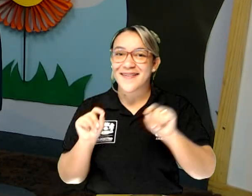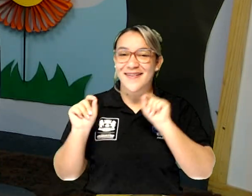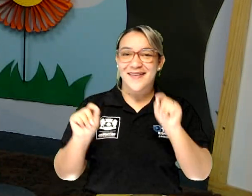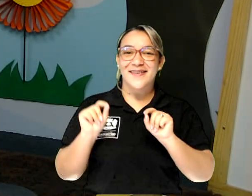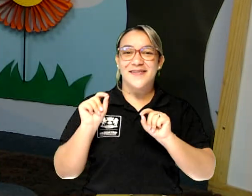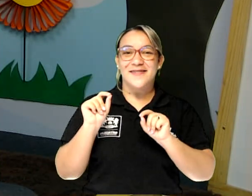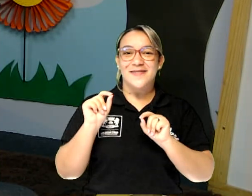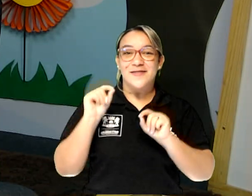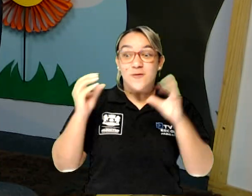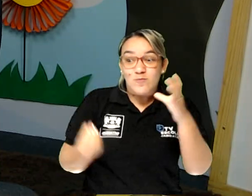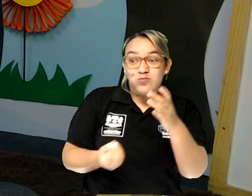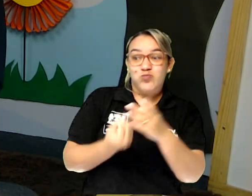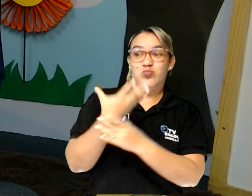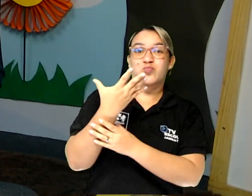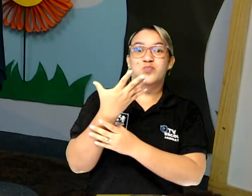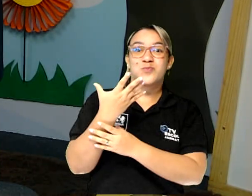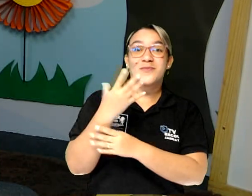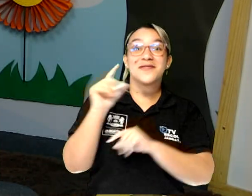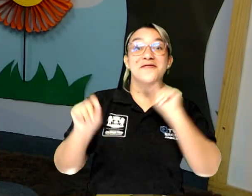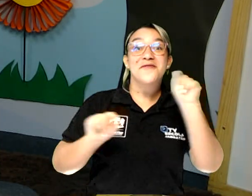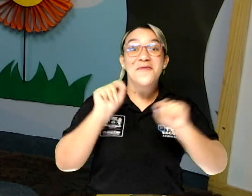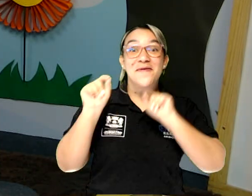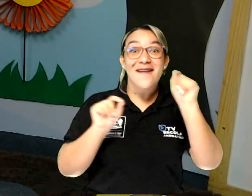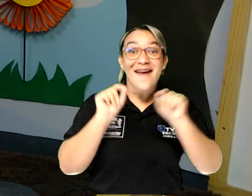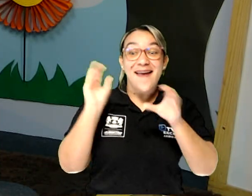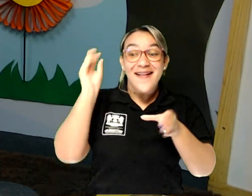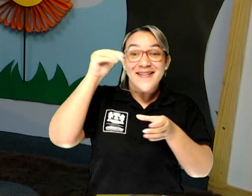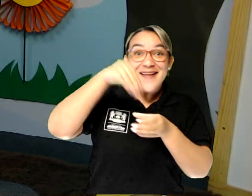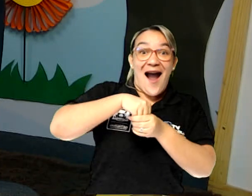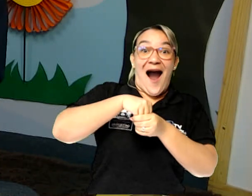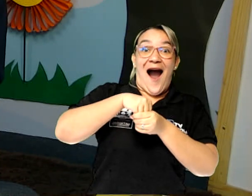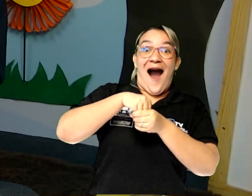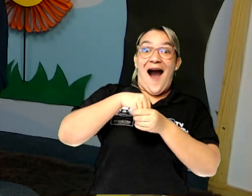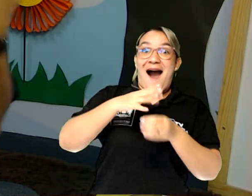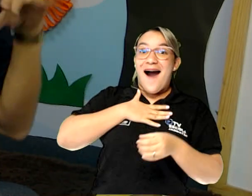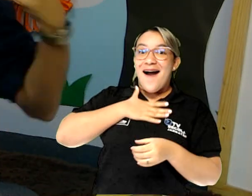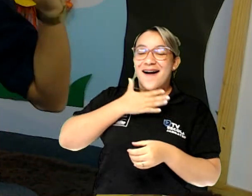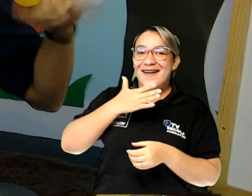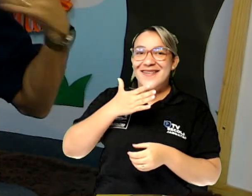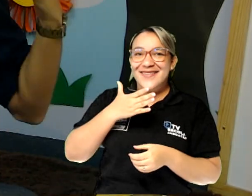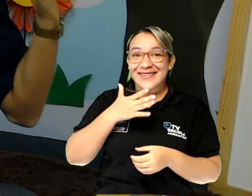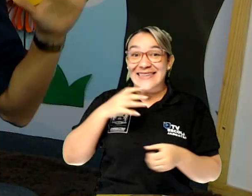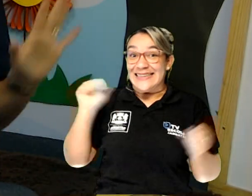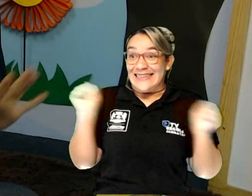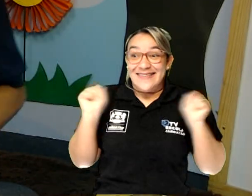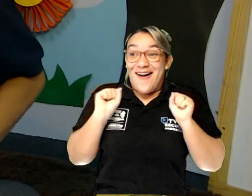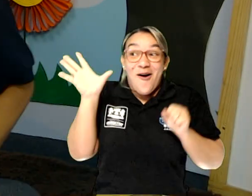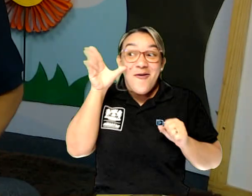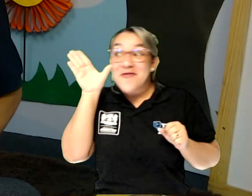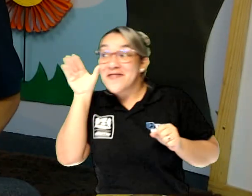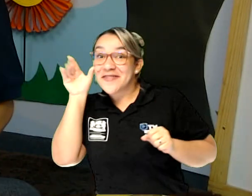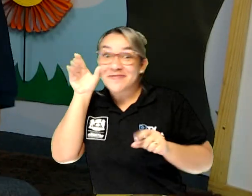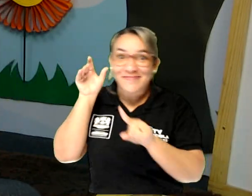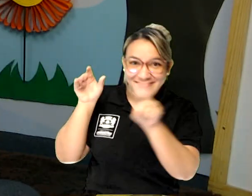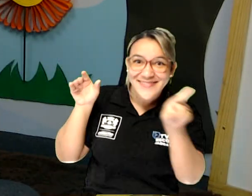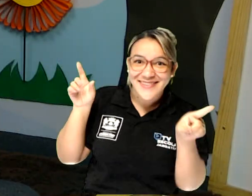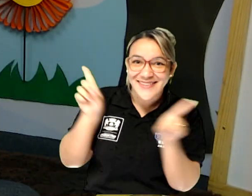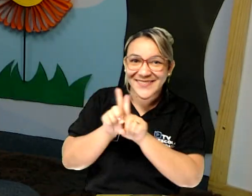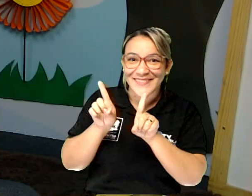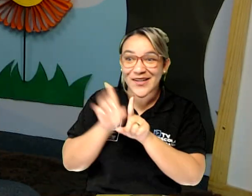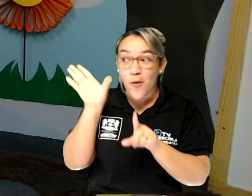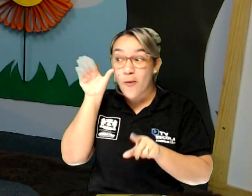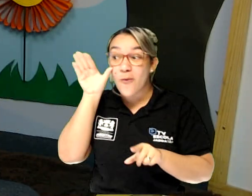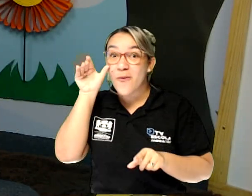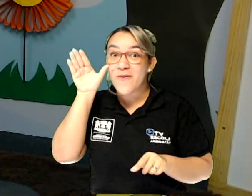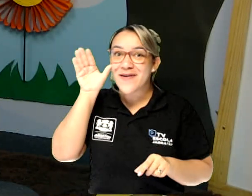O que vai aparecer? Ai, que eu tô morta de curiosidade. E vocês também? Vamos